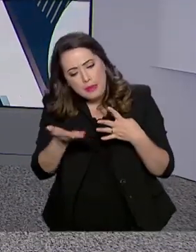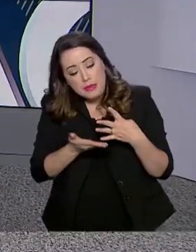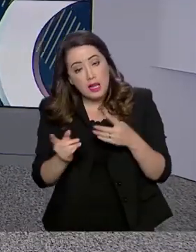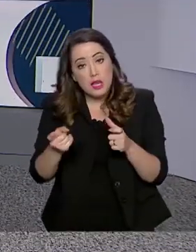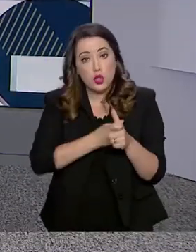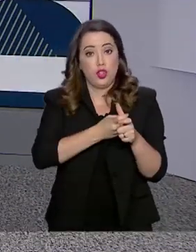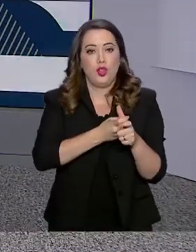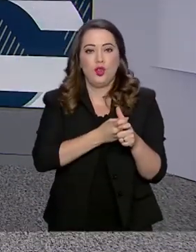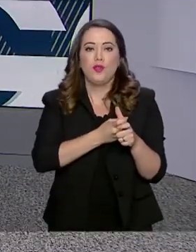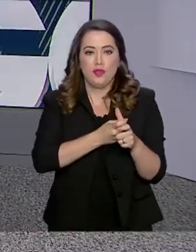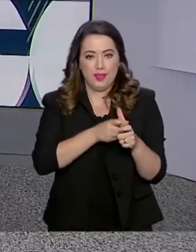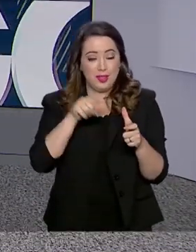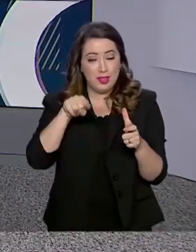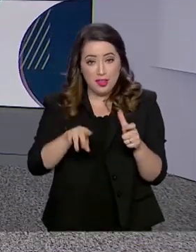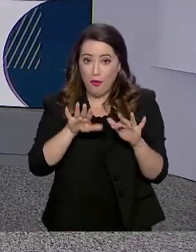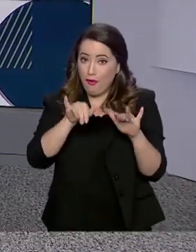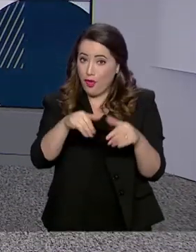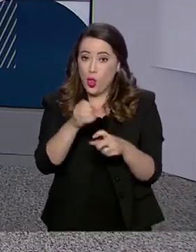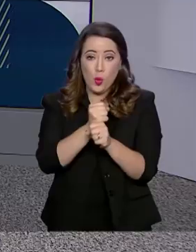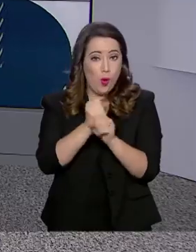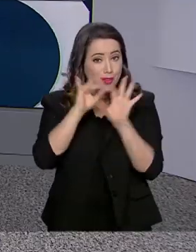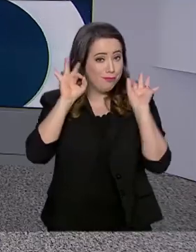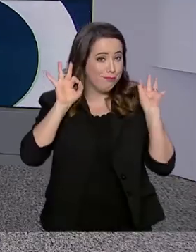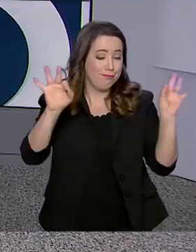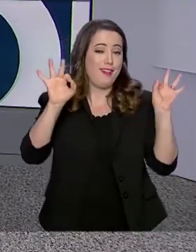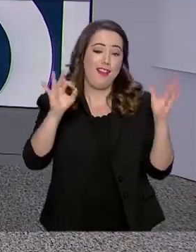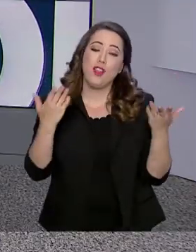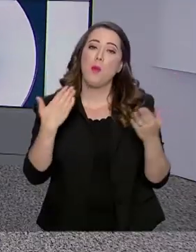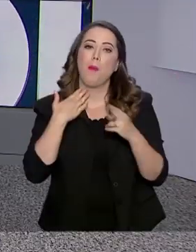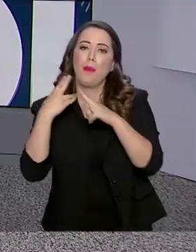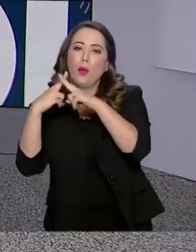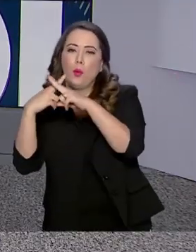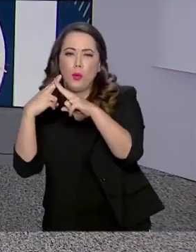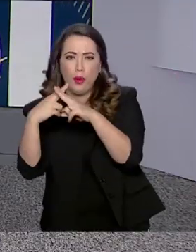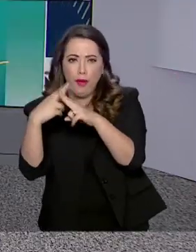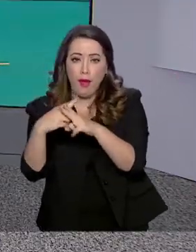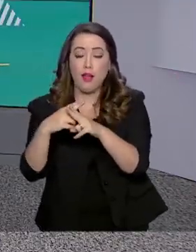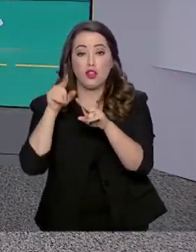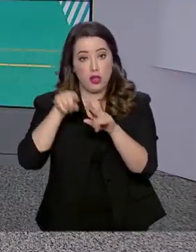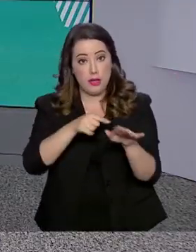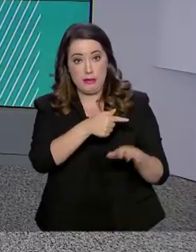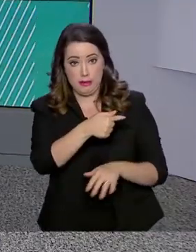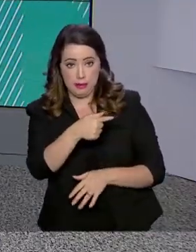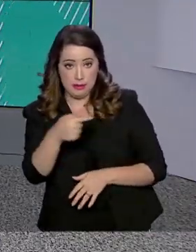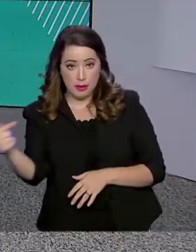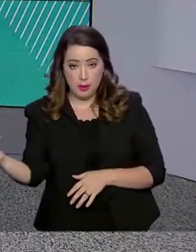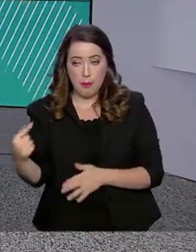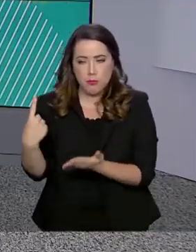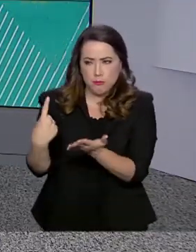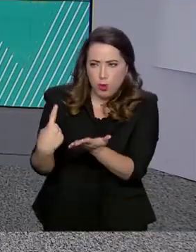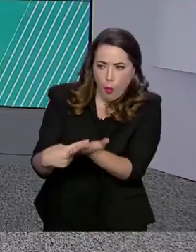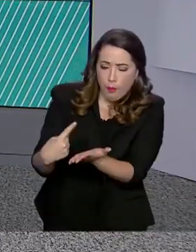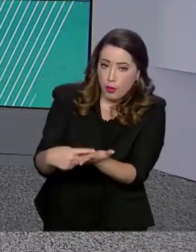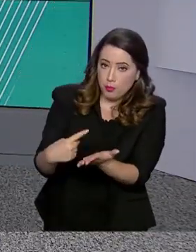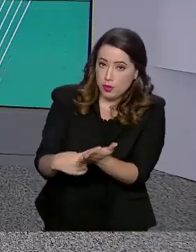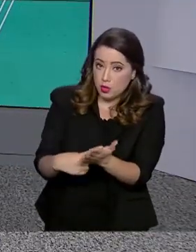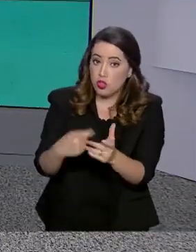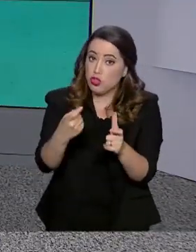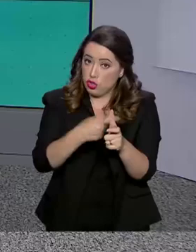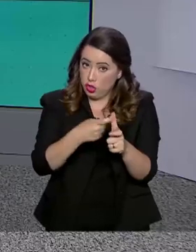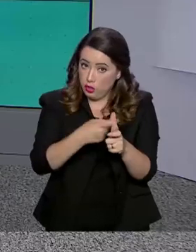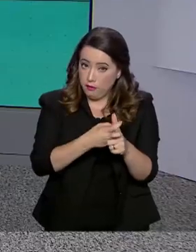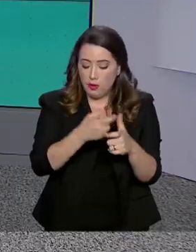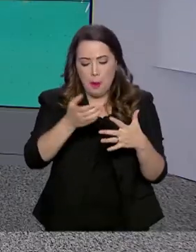e fechar o ano no azul. A Caixa promove a semana de conciliação para clientes regularizarem débitos em condições